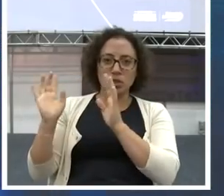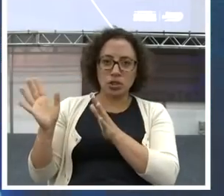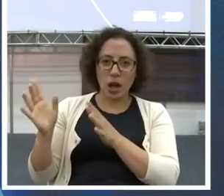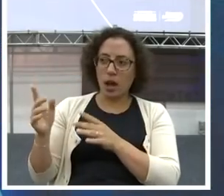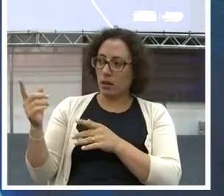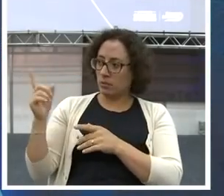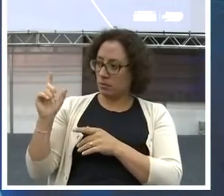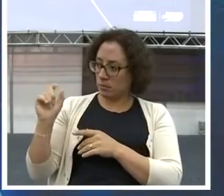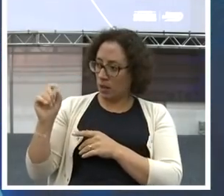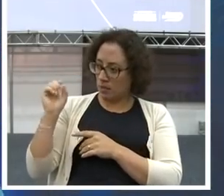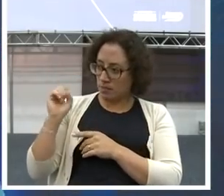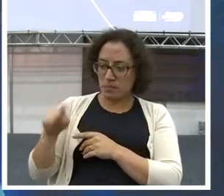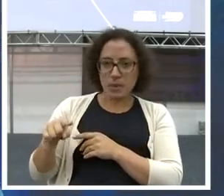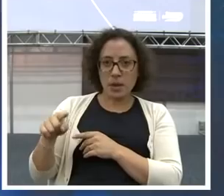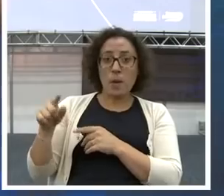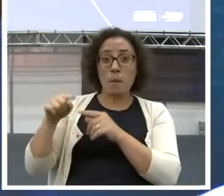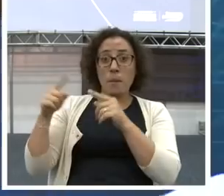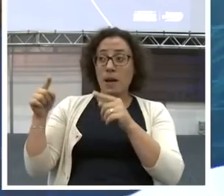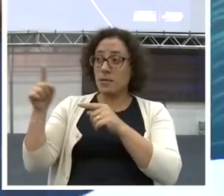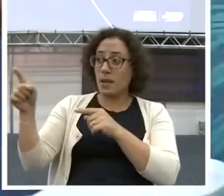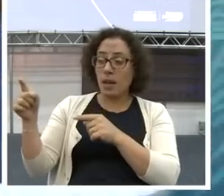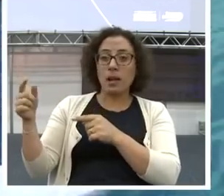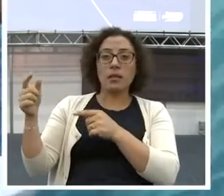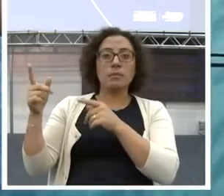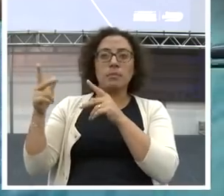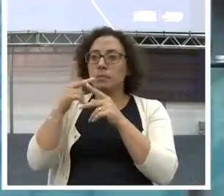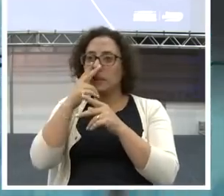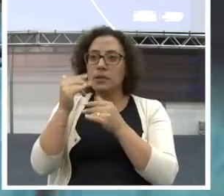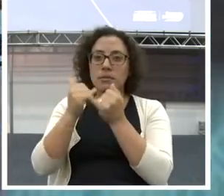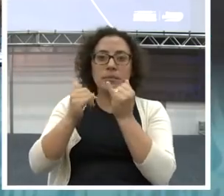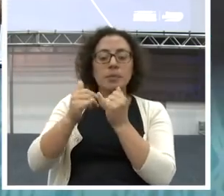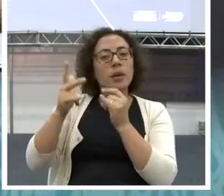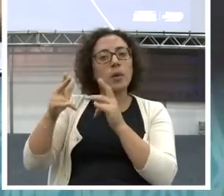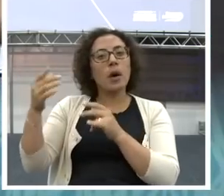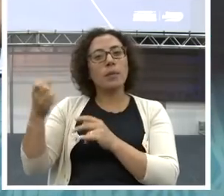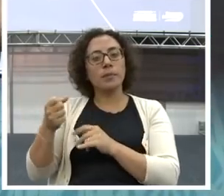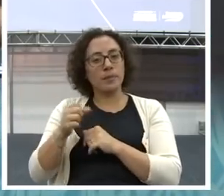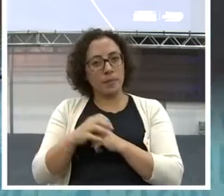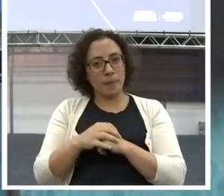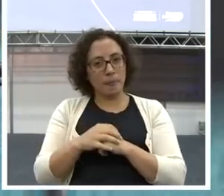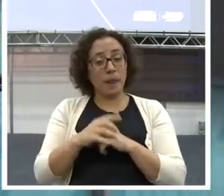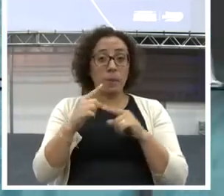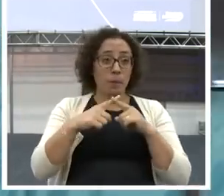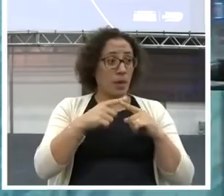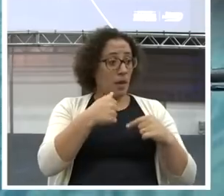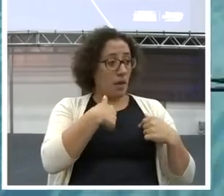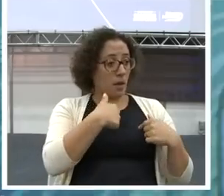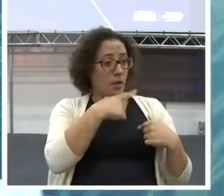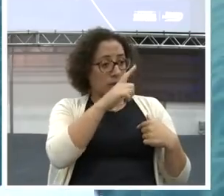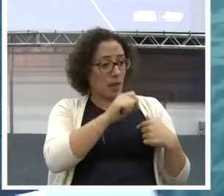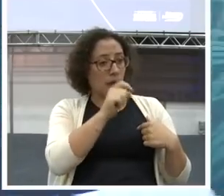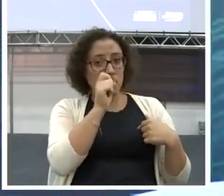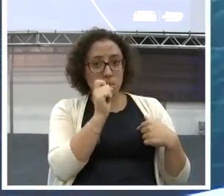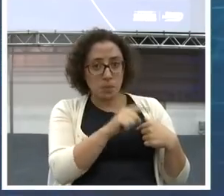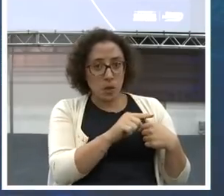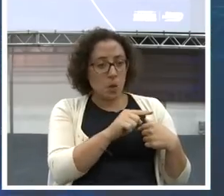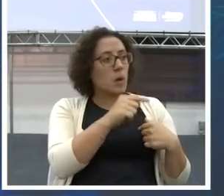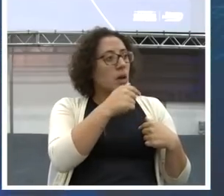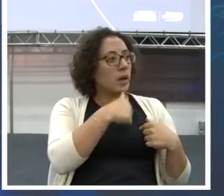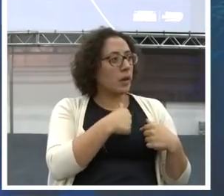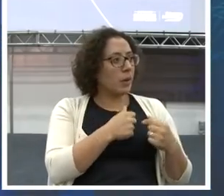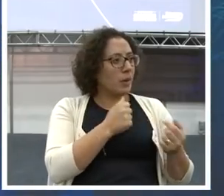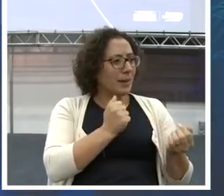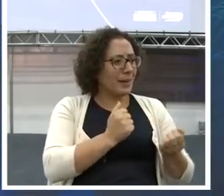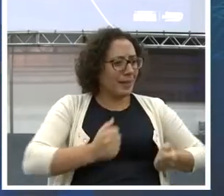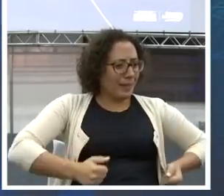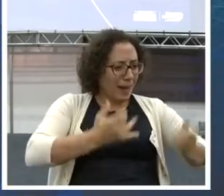Olha só. Talvez você pegue os seus dez mil. E consuma. E ele. Ainda continua